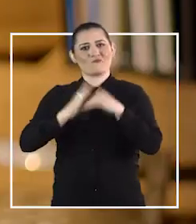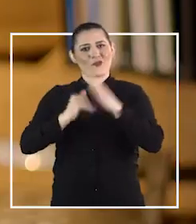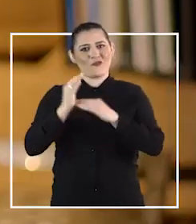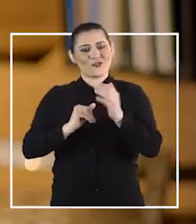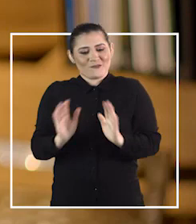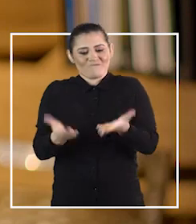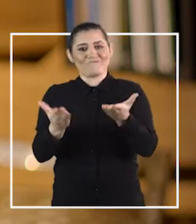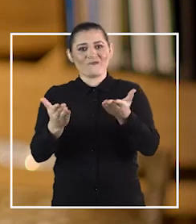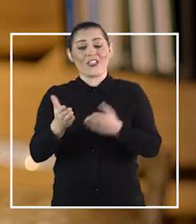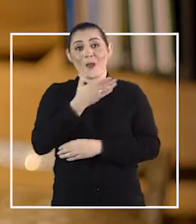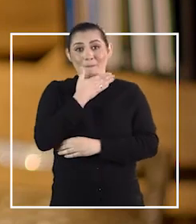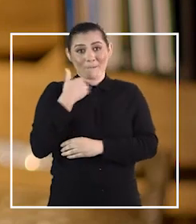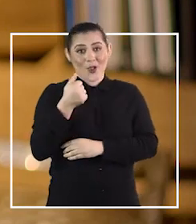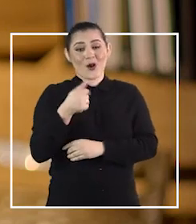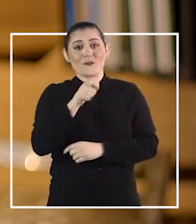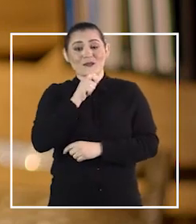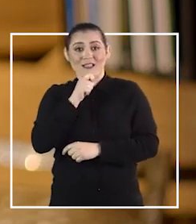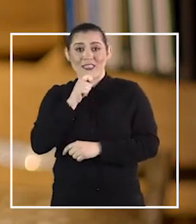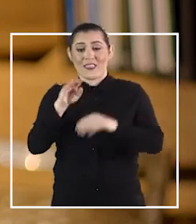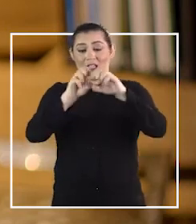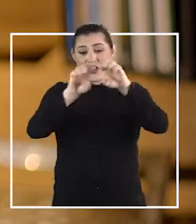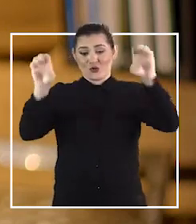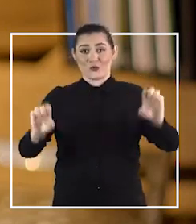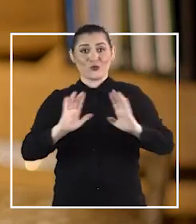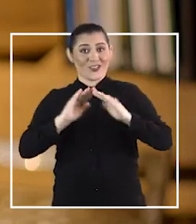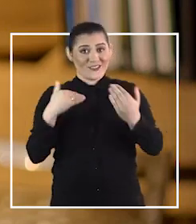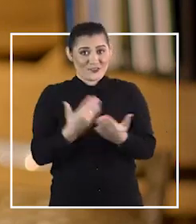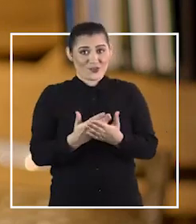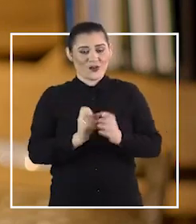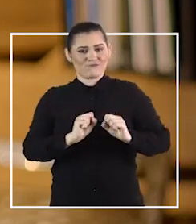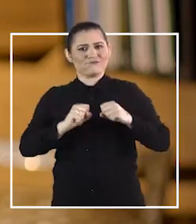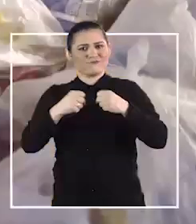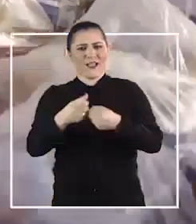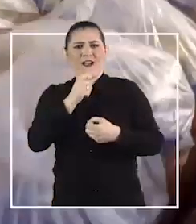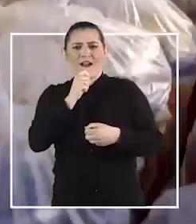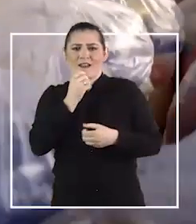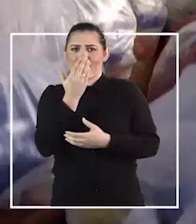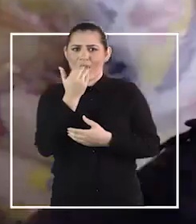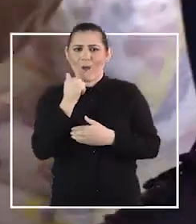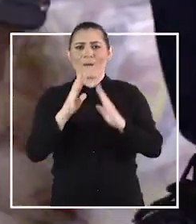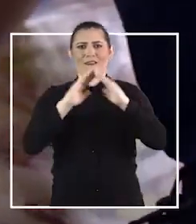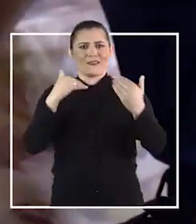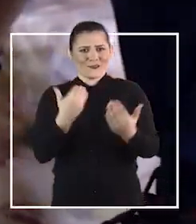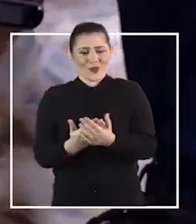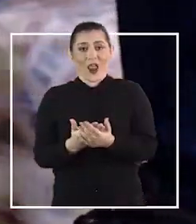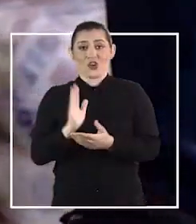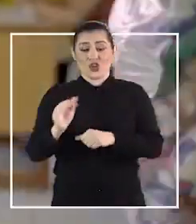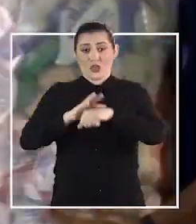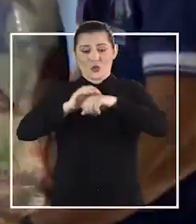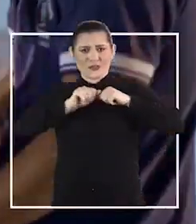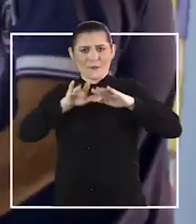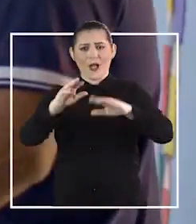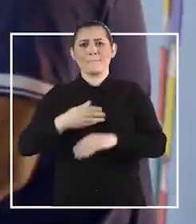professores, melhoramos a infraestrutura das escolas, reforçamos a merenda escolar e, na pandemia,